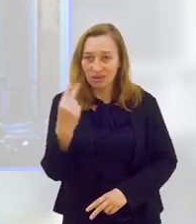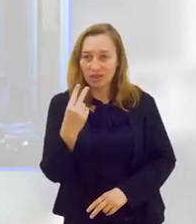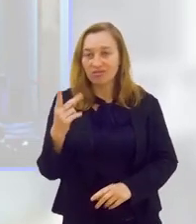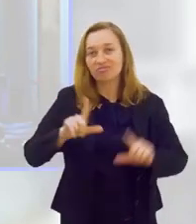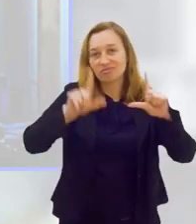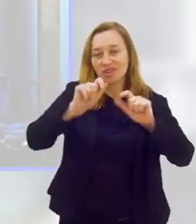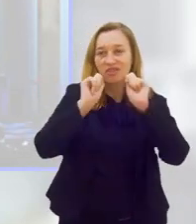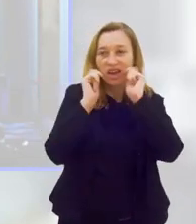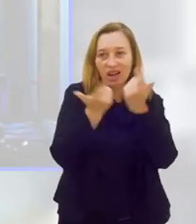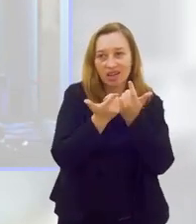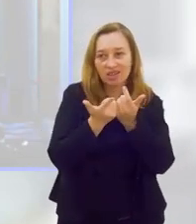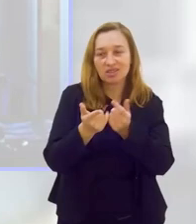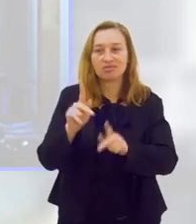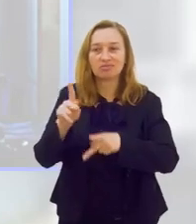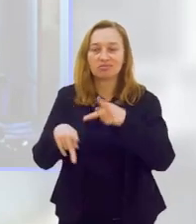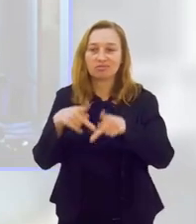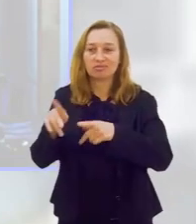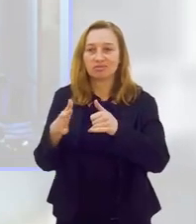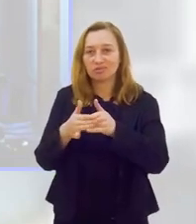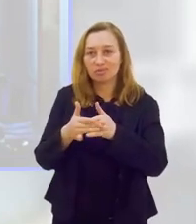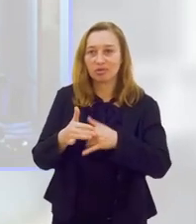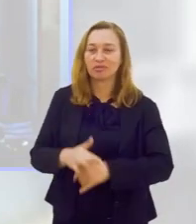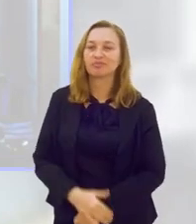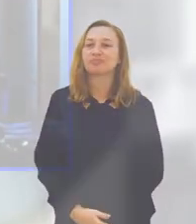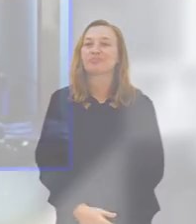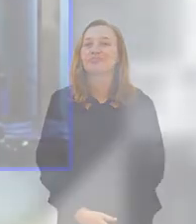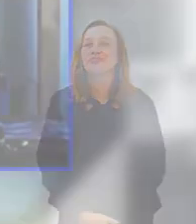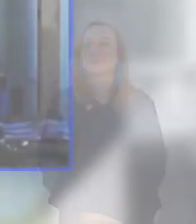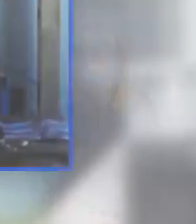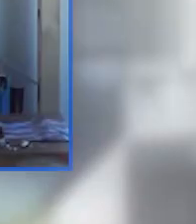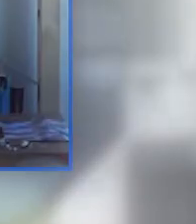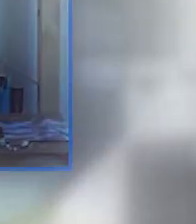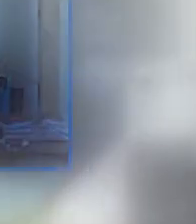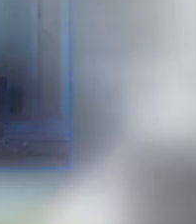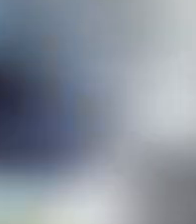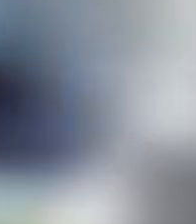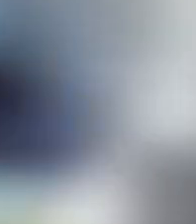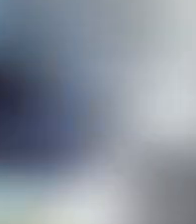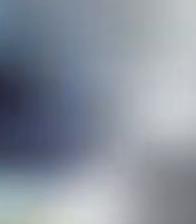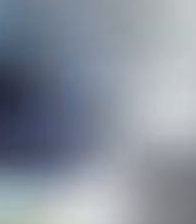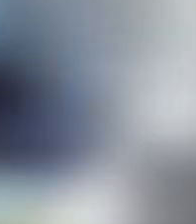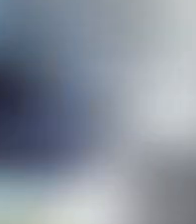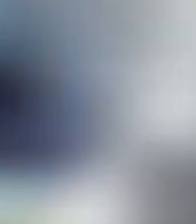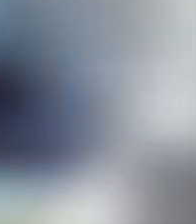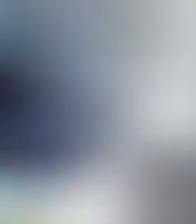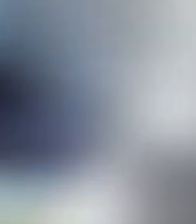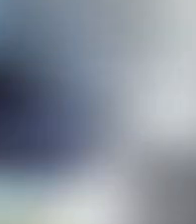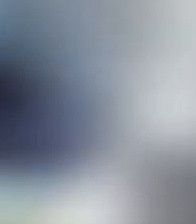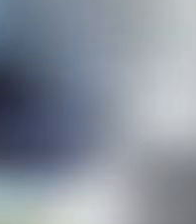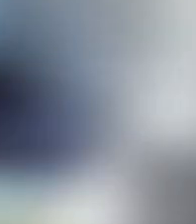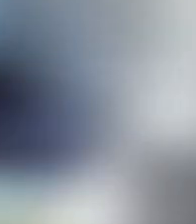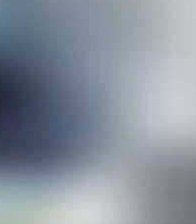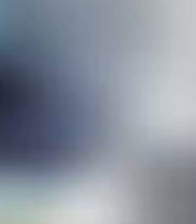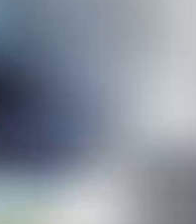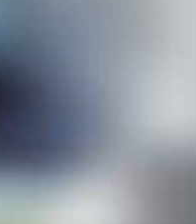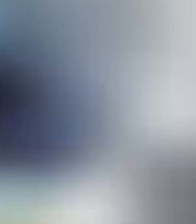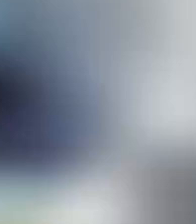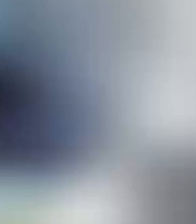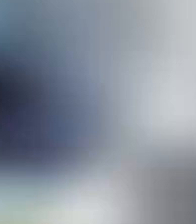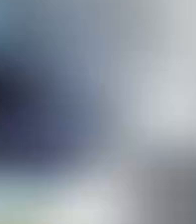pela sua audiência. TV Alerje, o canal do povo. Tchau, tchau. Tchau, tchau.